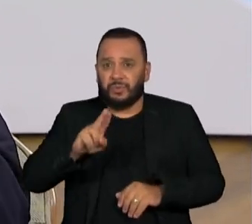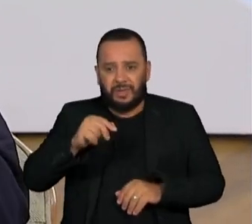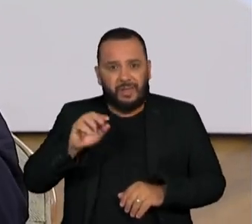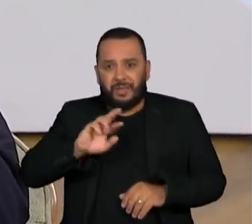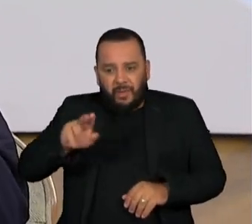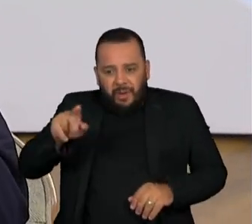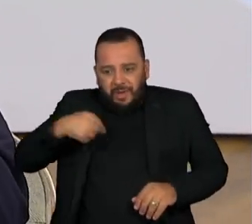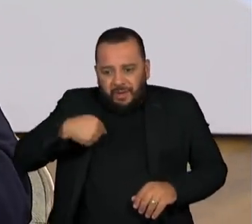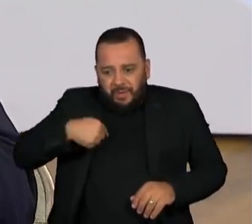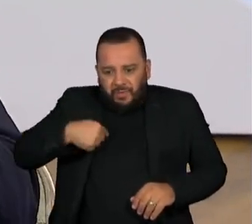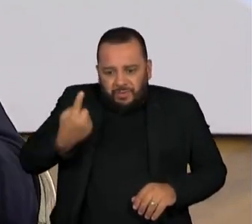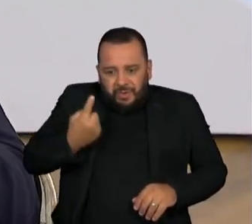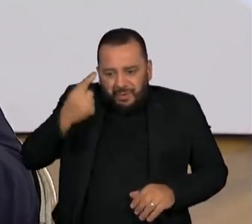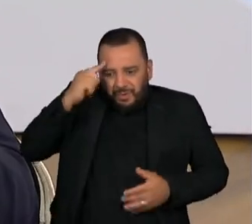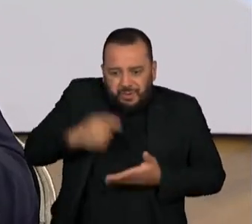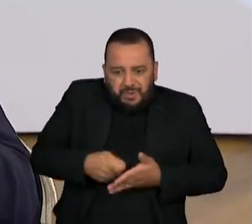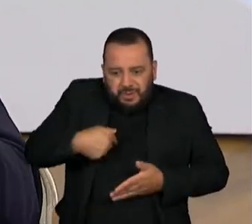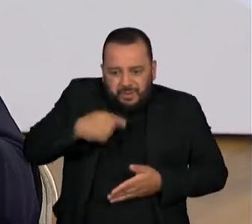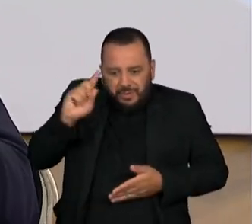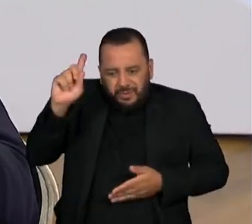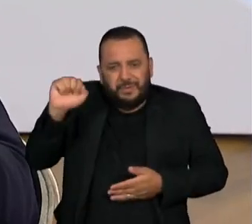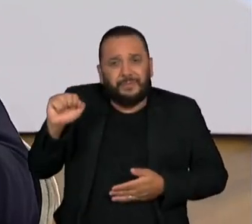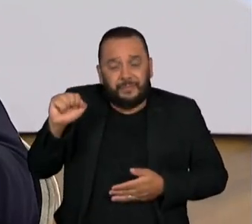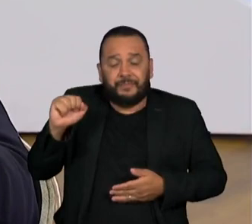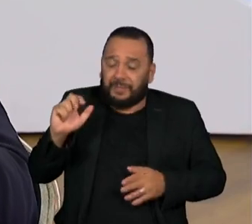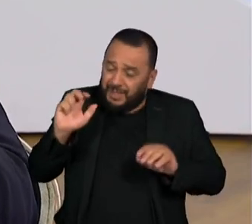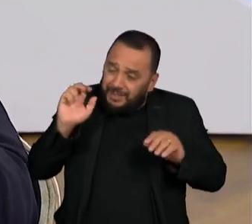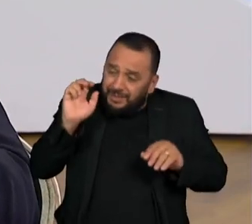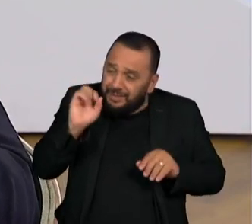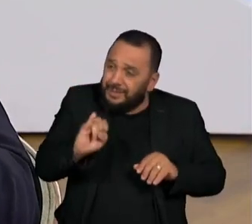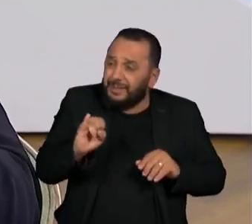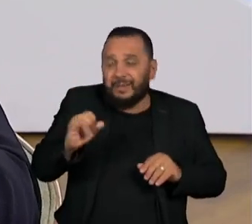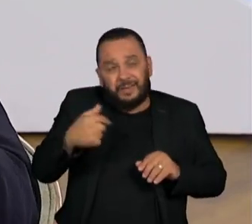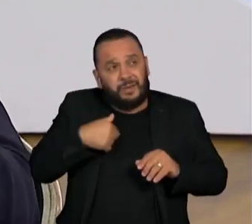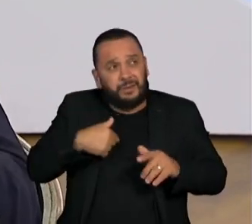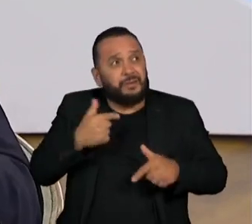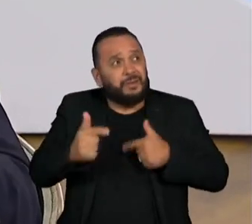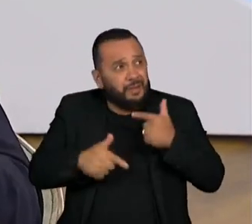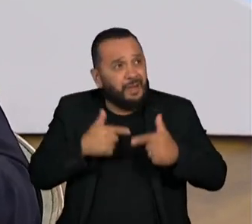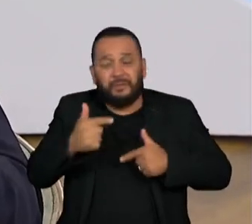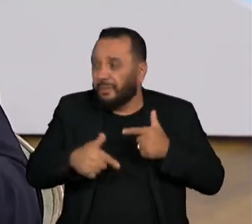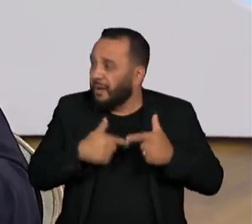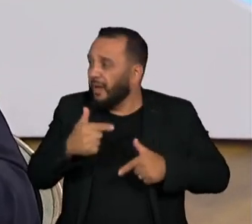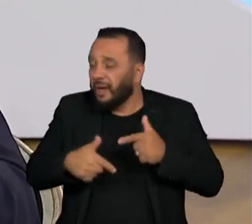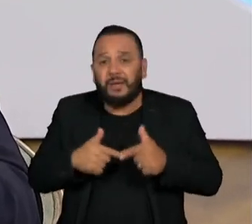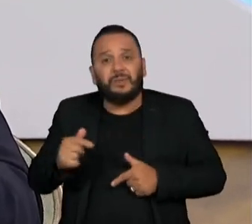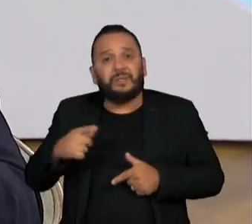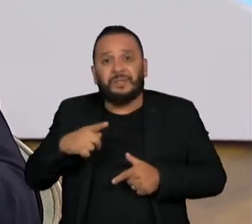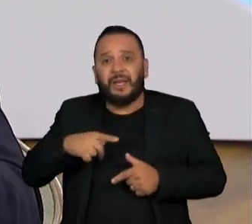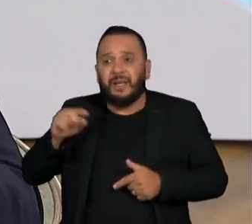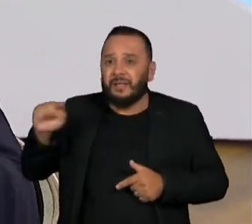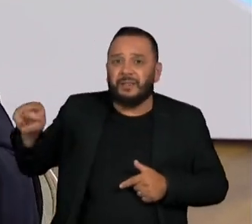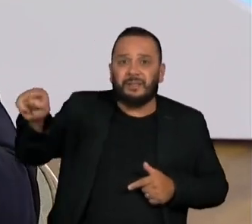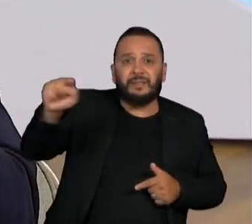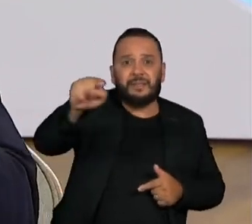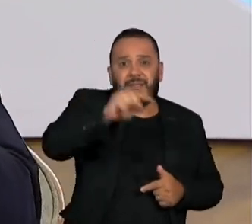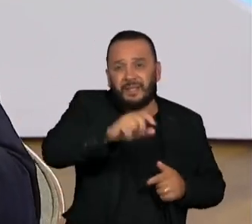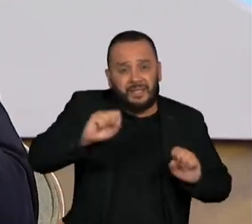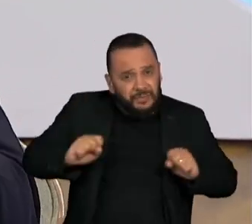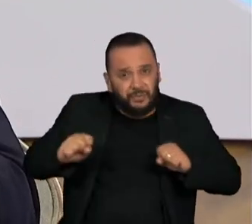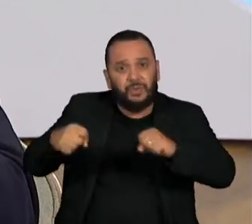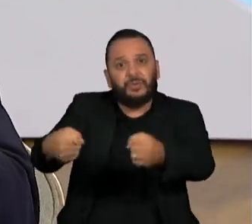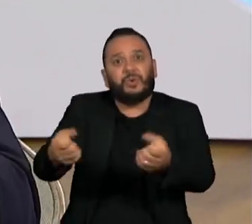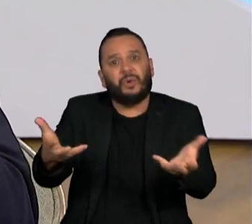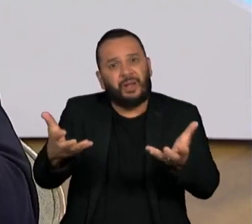pessoa. Então, o que eu acho é o eu devo o trabalho a todo mundo que se esforçou pela autonomia. De novo, eu,